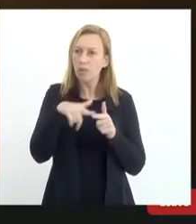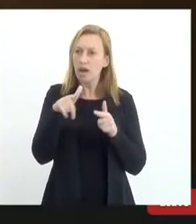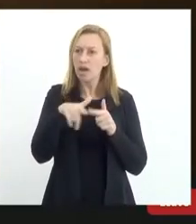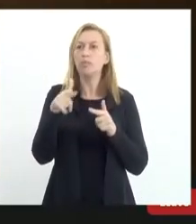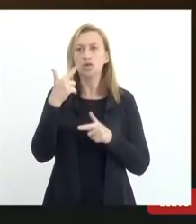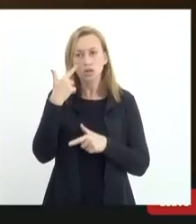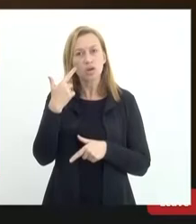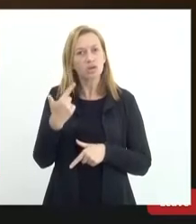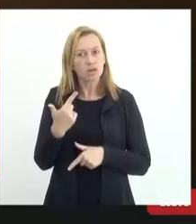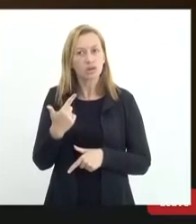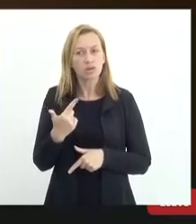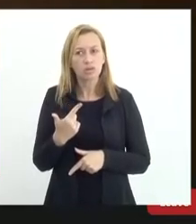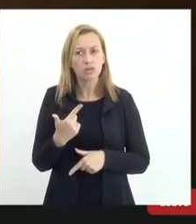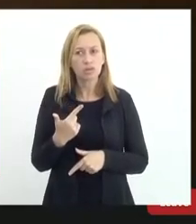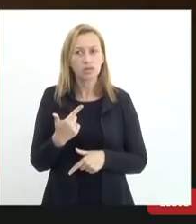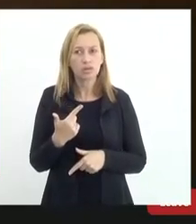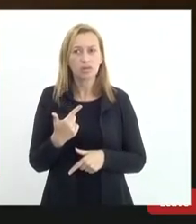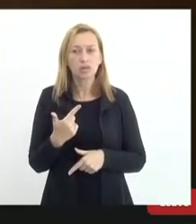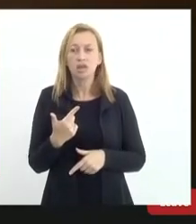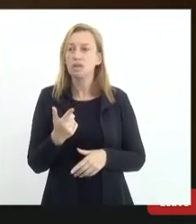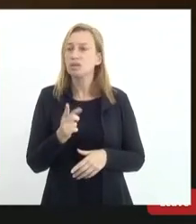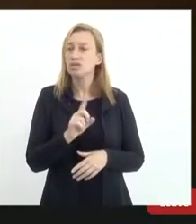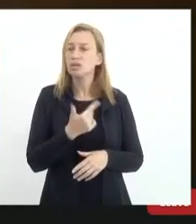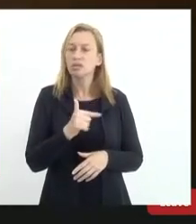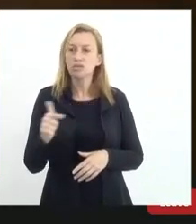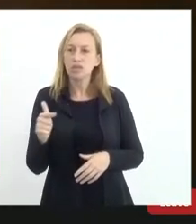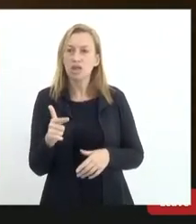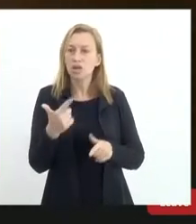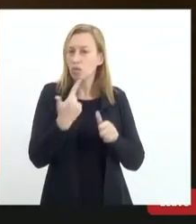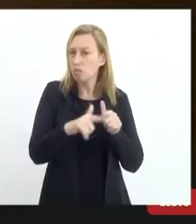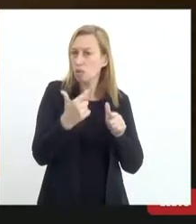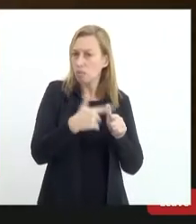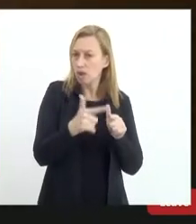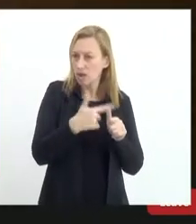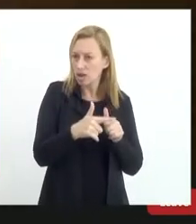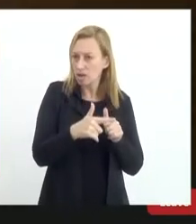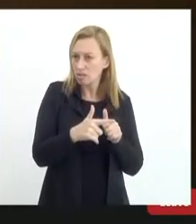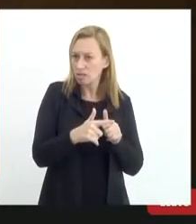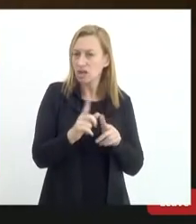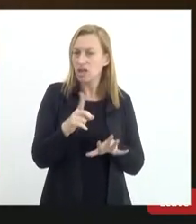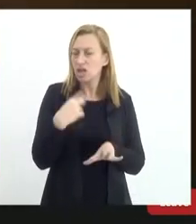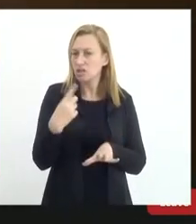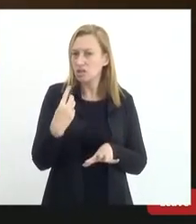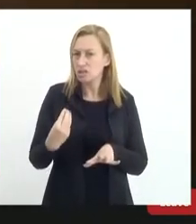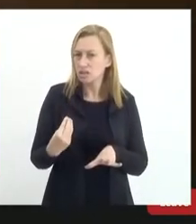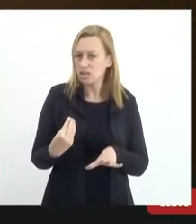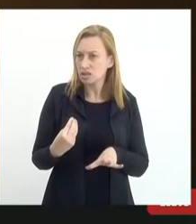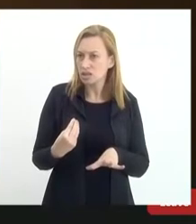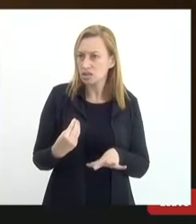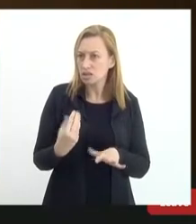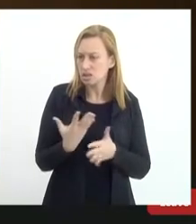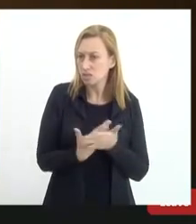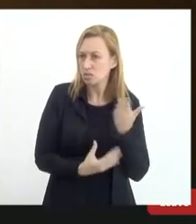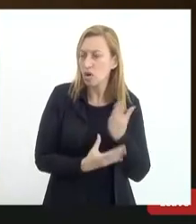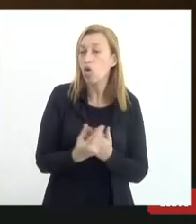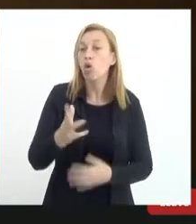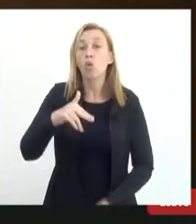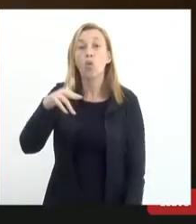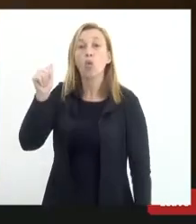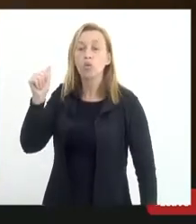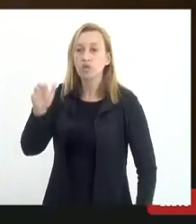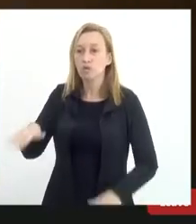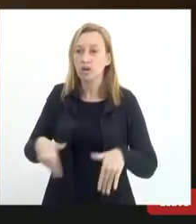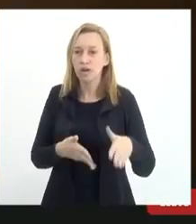enfrentamos e para não ter esse problema vivo em nossas mãos, o único caminho